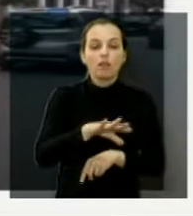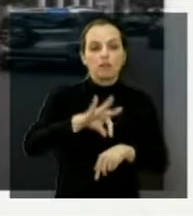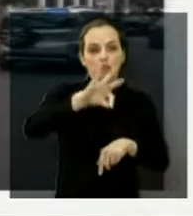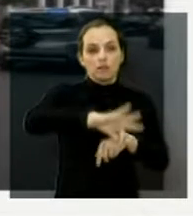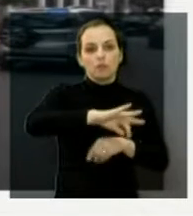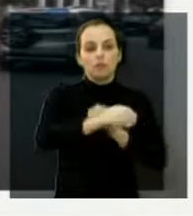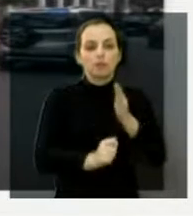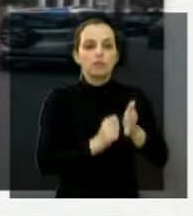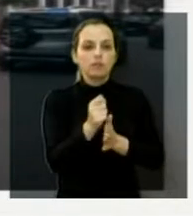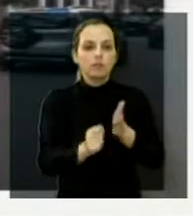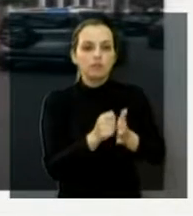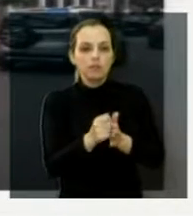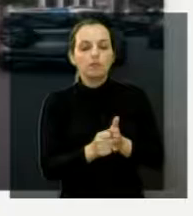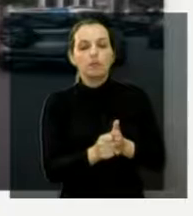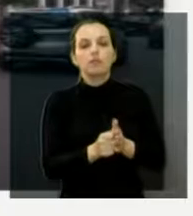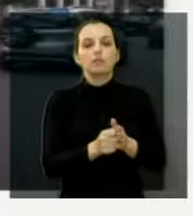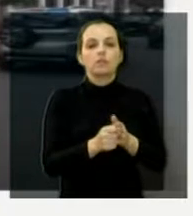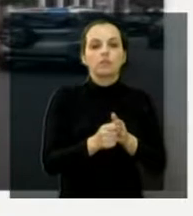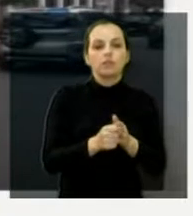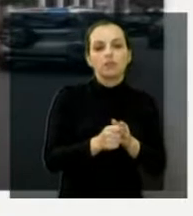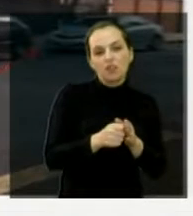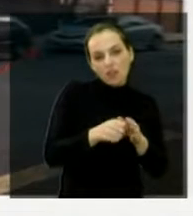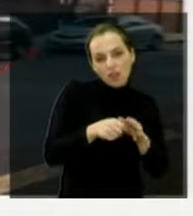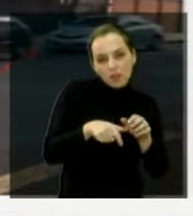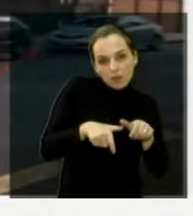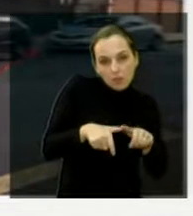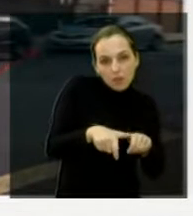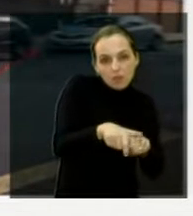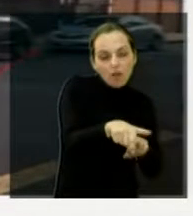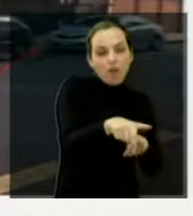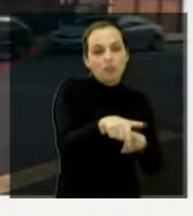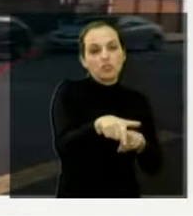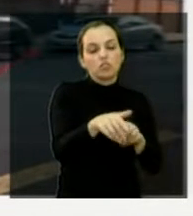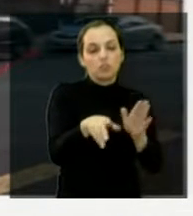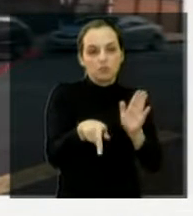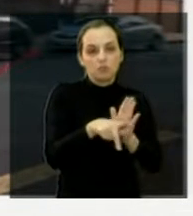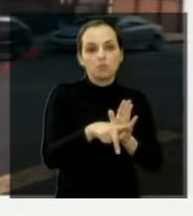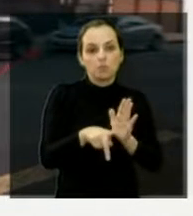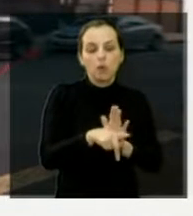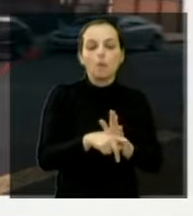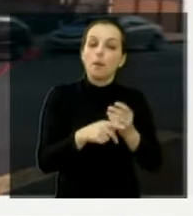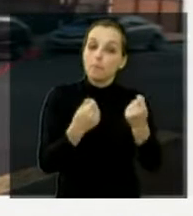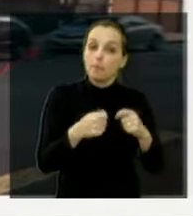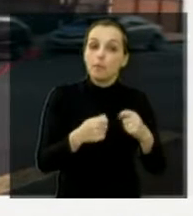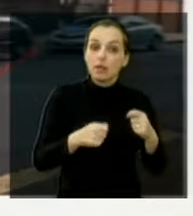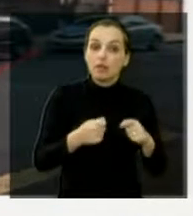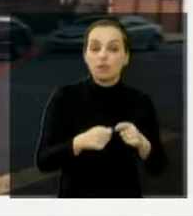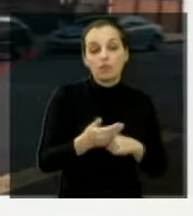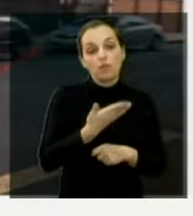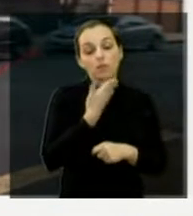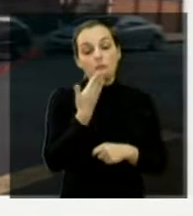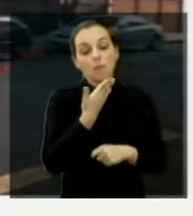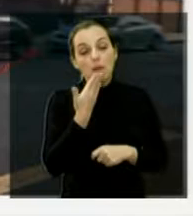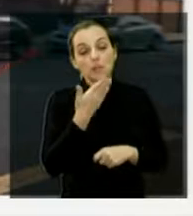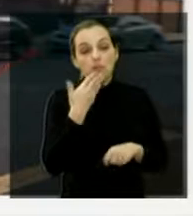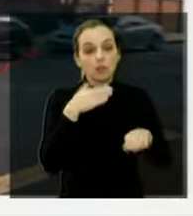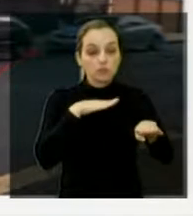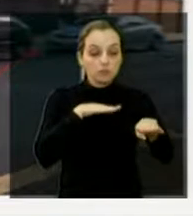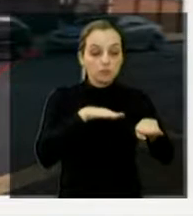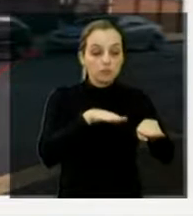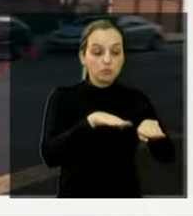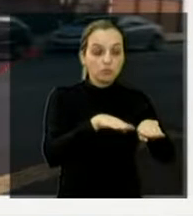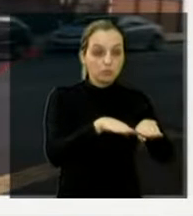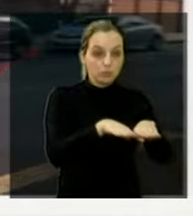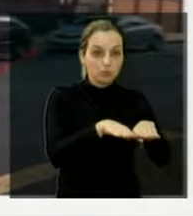demarcação, não precisa ser uma grande faixa, pode ser uma pequena seta, enfim. Você vai ter facilidade para estacionar, porque o espaço